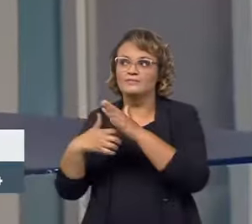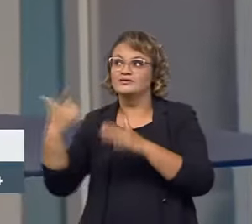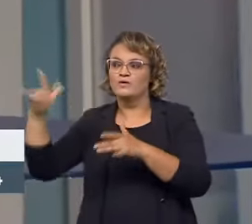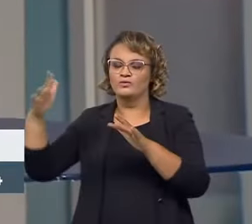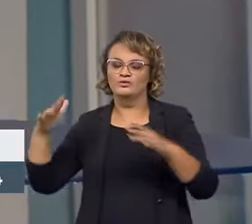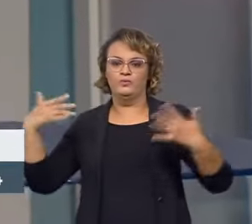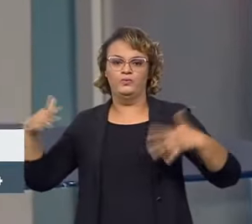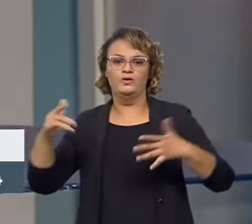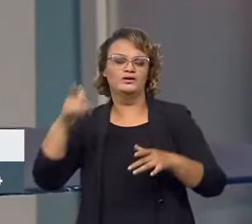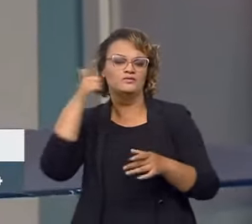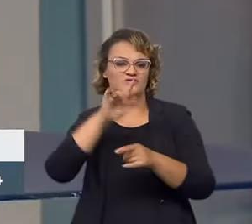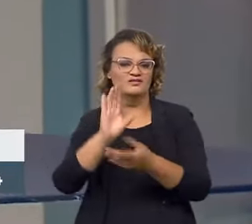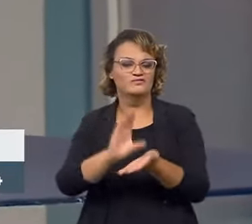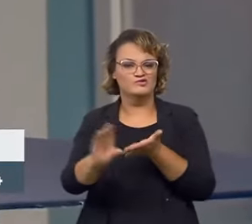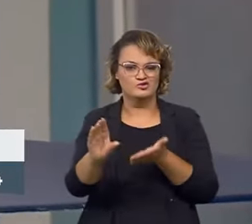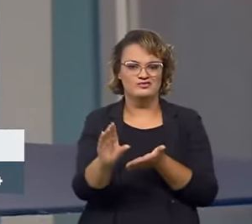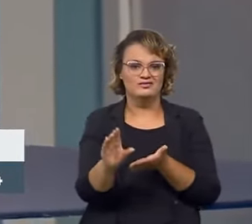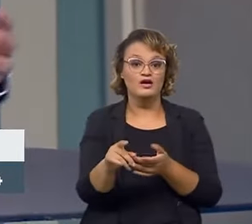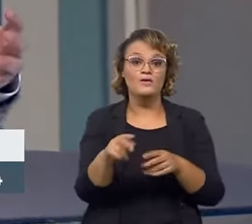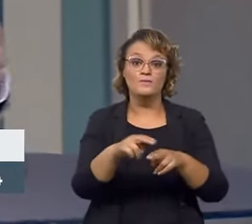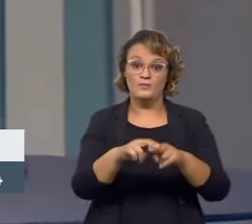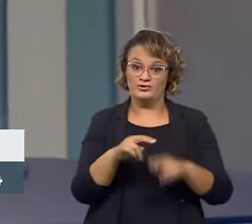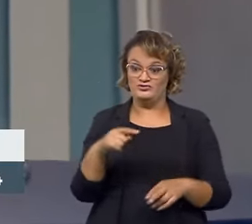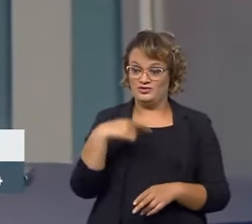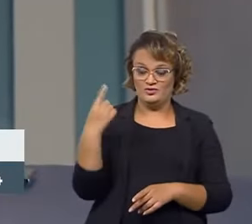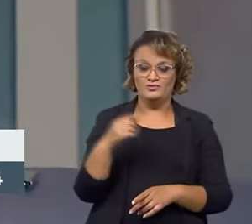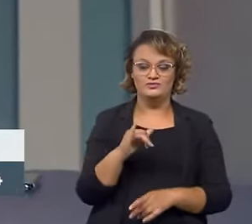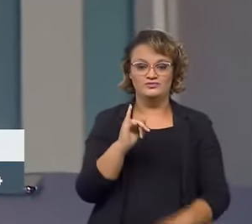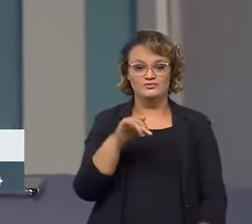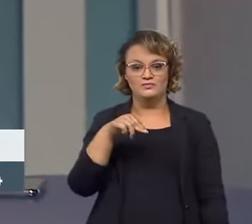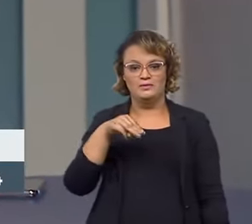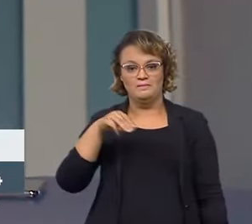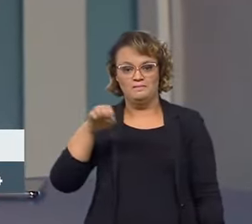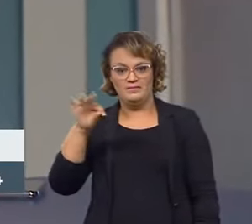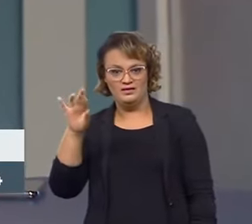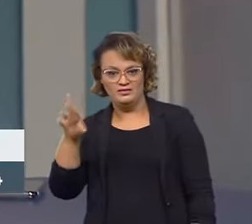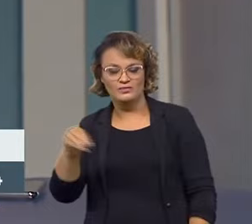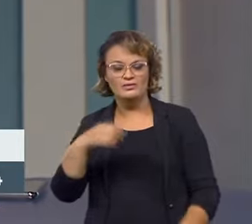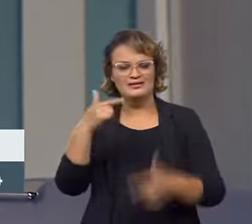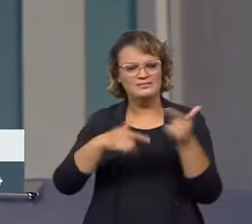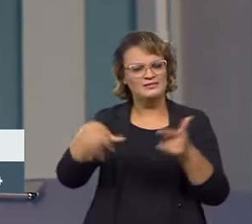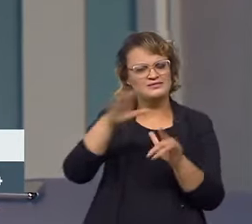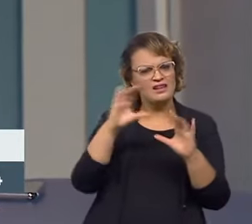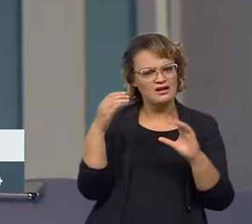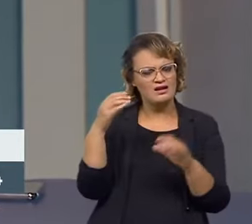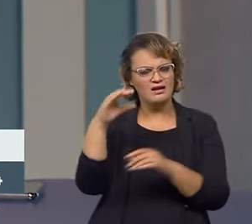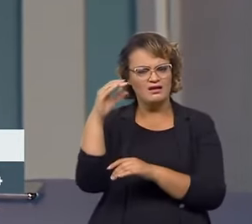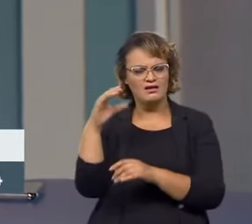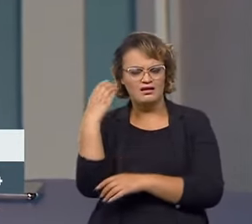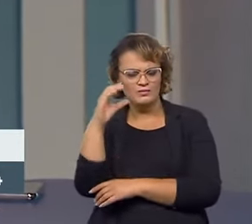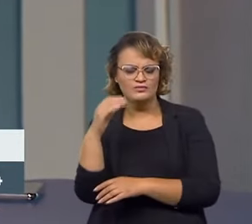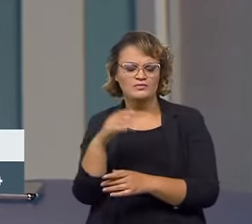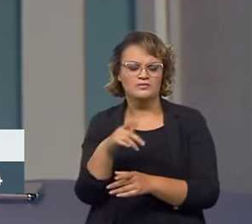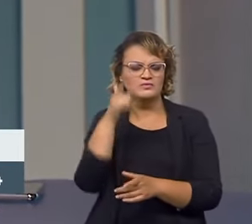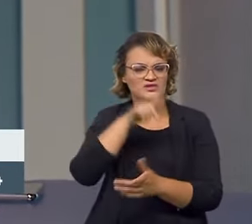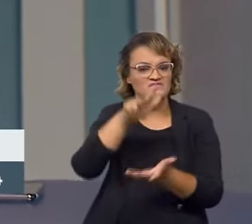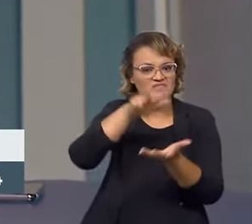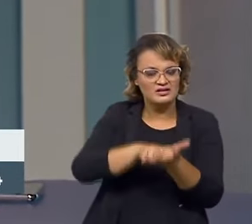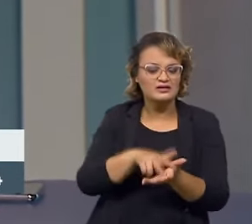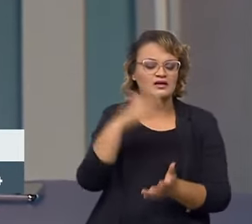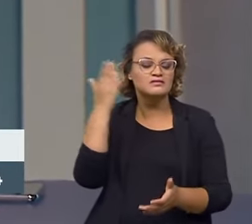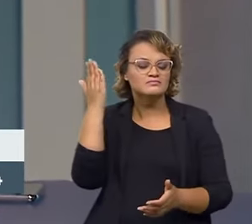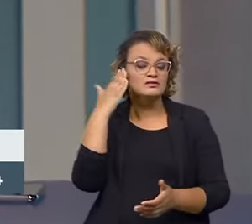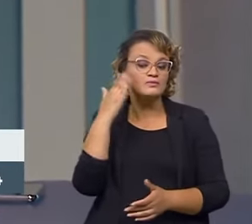arcar com esses custos. Então, quando o Inmetro trabalha essa imensa rede de laboratórios e organismos de certificação, para ter uma ideia de